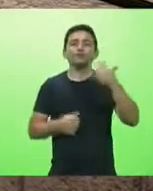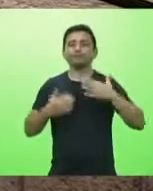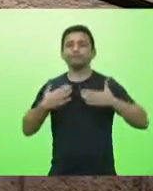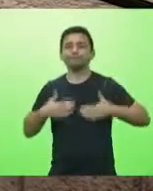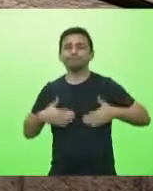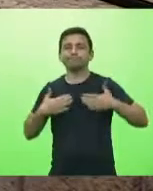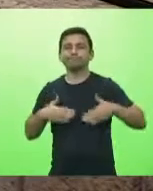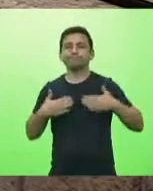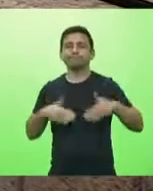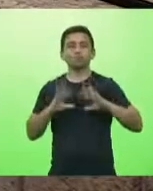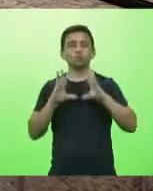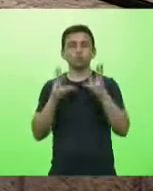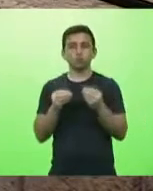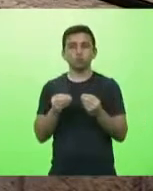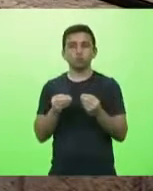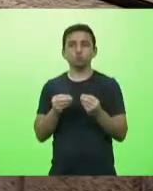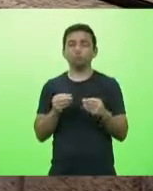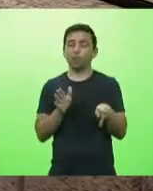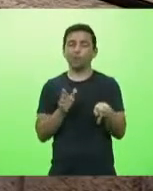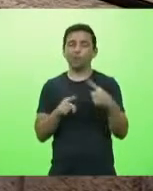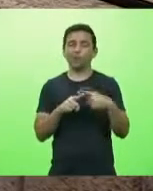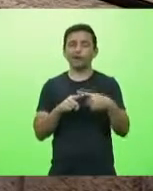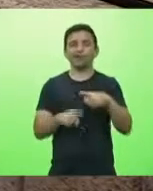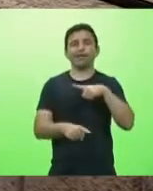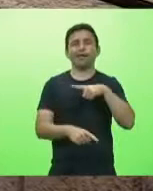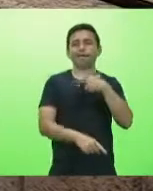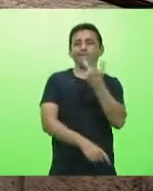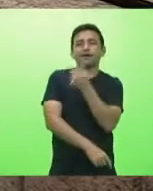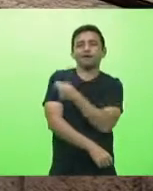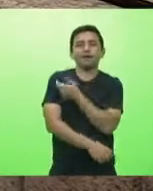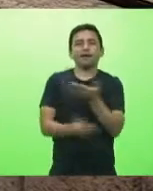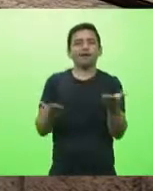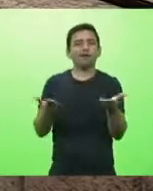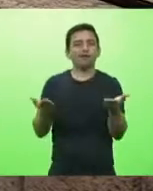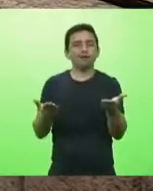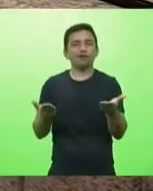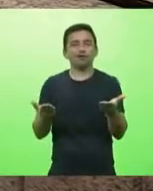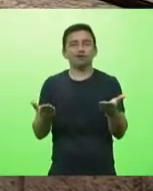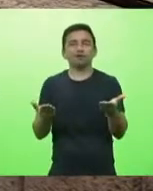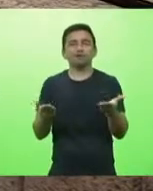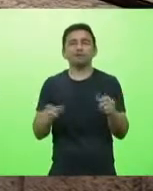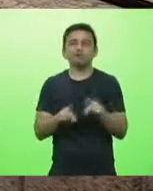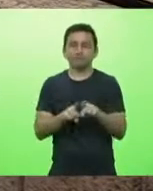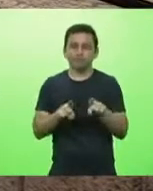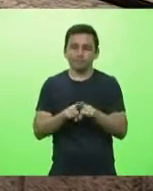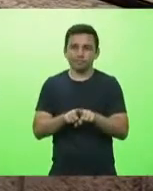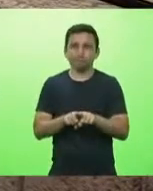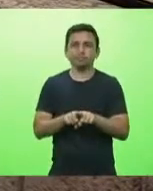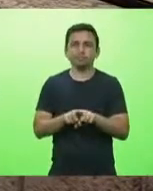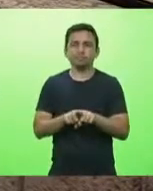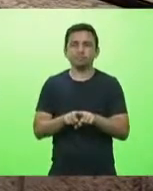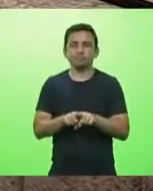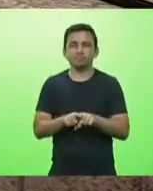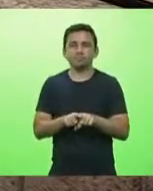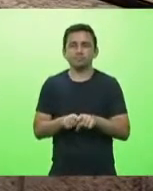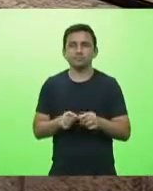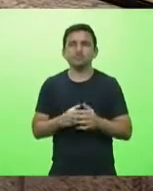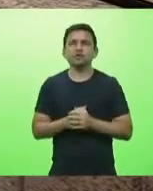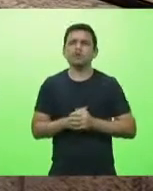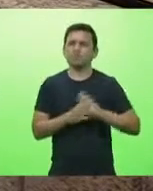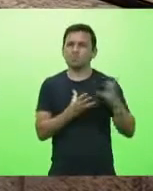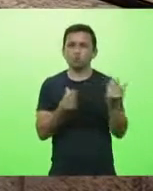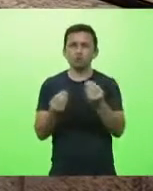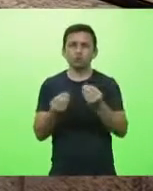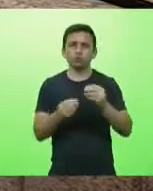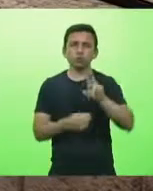em função da vacina houve também essa situação de desabilitação de muitos leitos